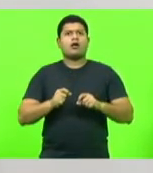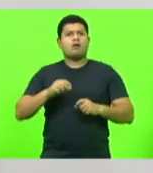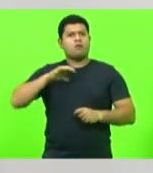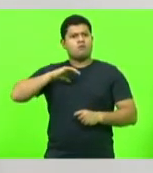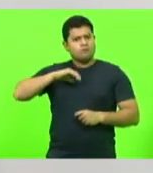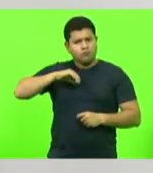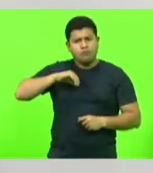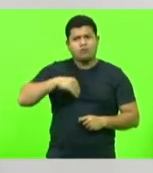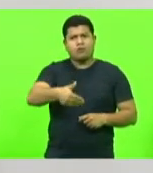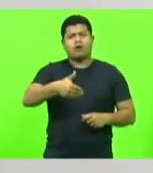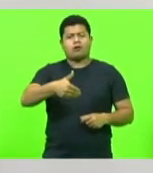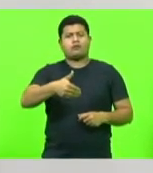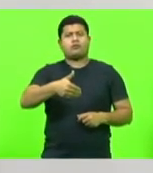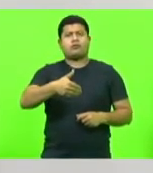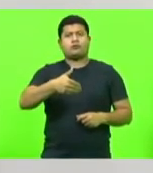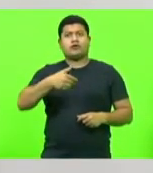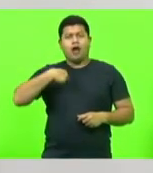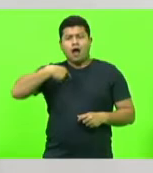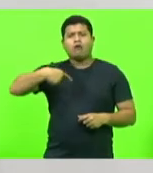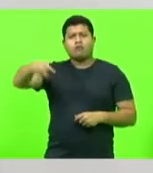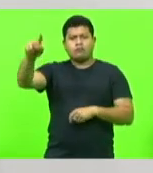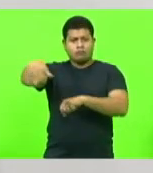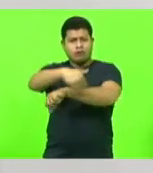homem e falasse assim, eu vou para a rua,